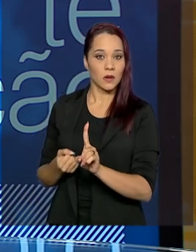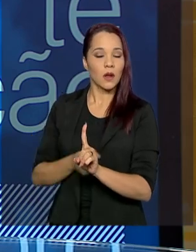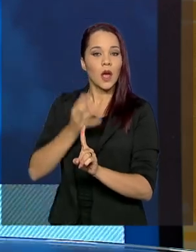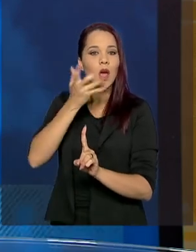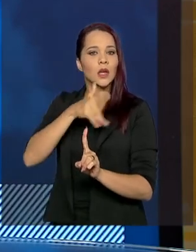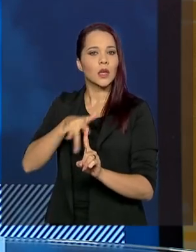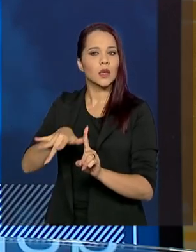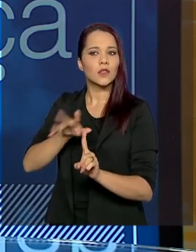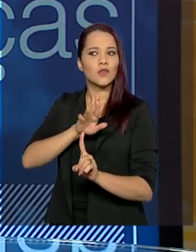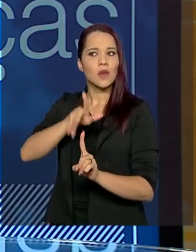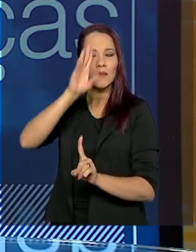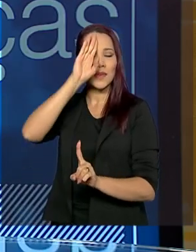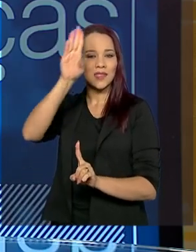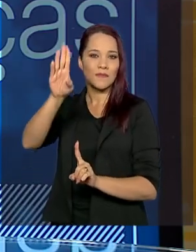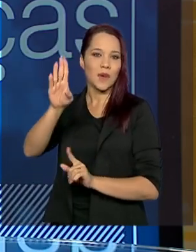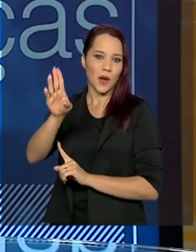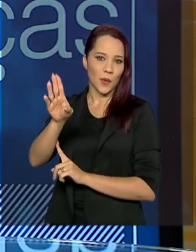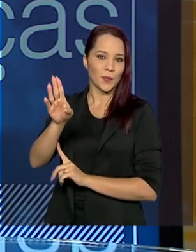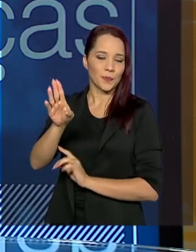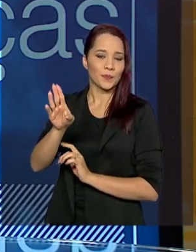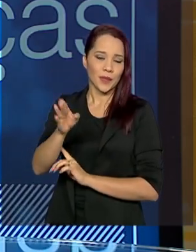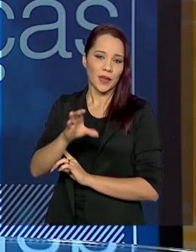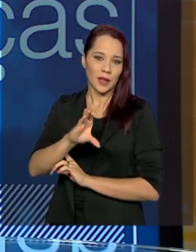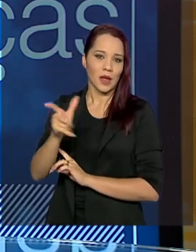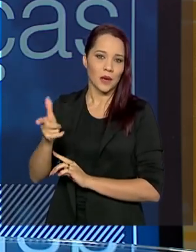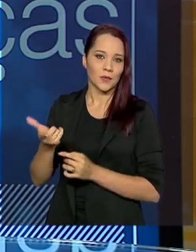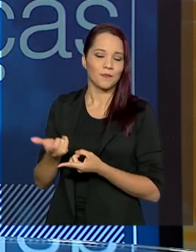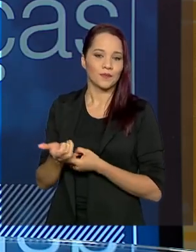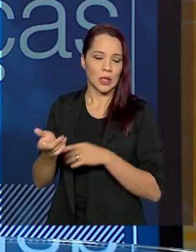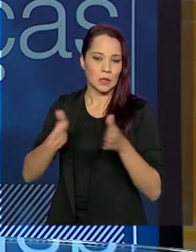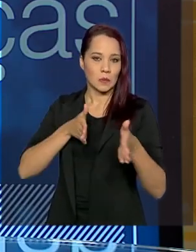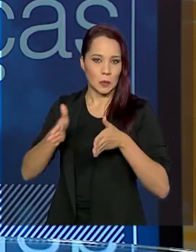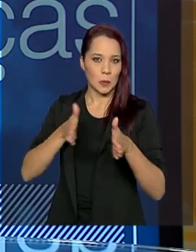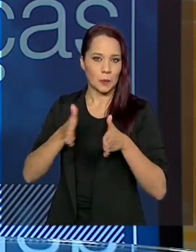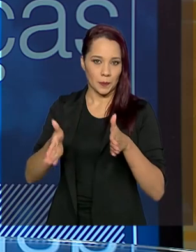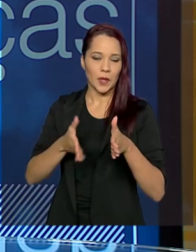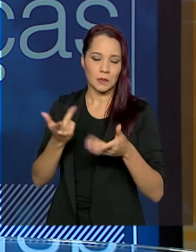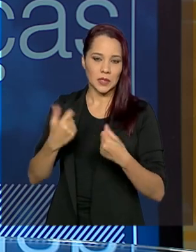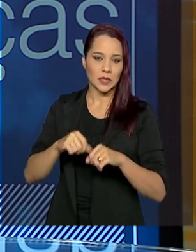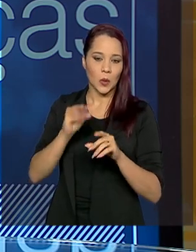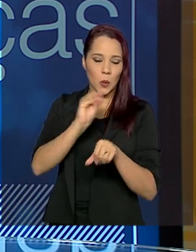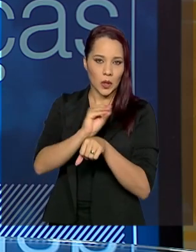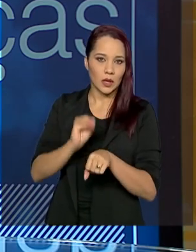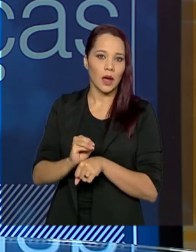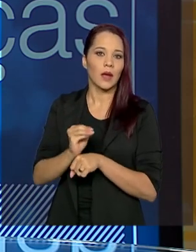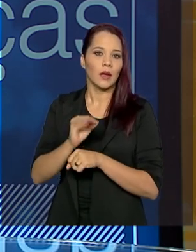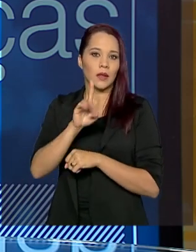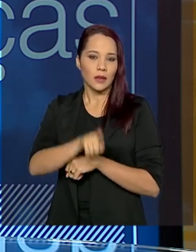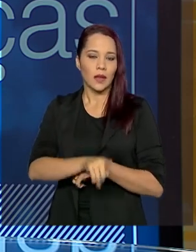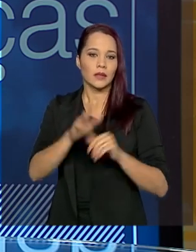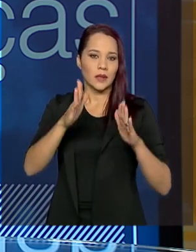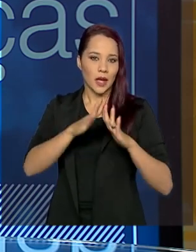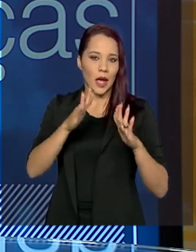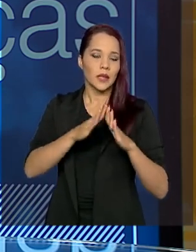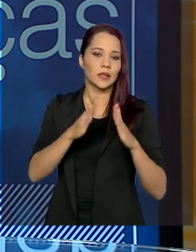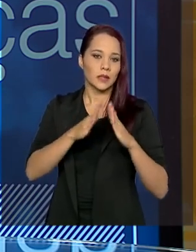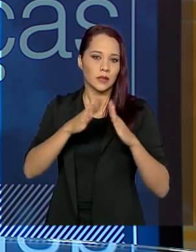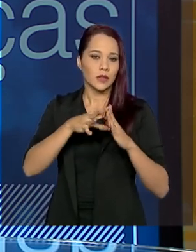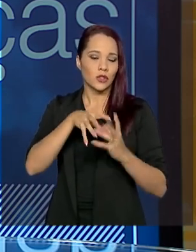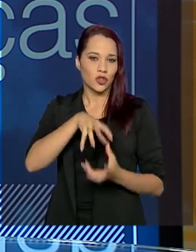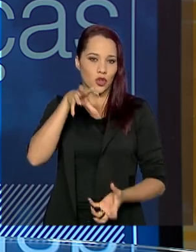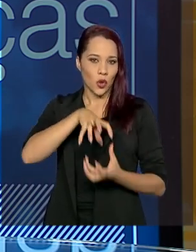criança não era a prioridade nesse sentido, logicamente que, nesse momento, precisou-se cuidar, por exemplo, das ELPIs, as